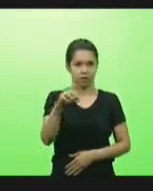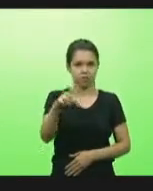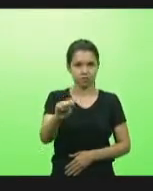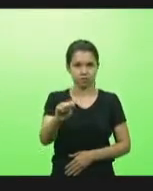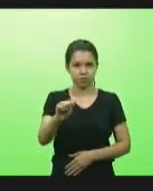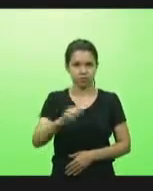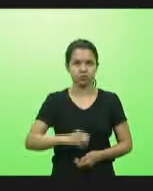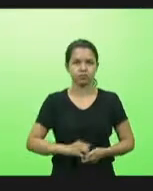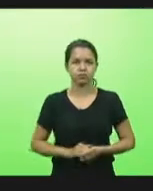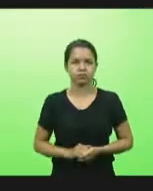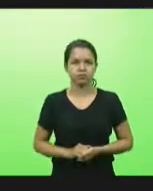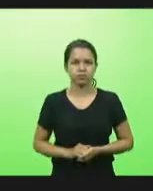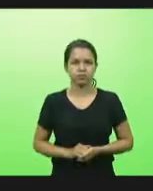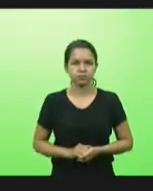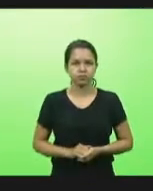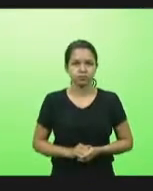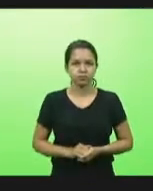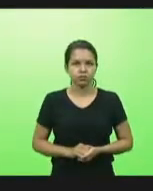De Luca.